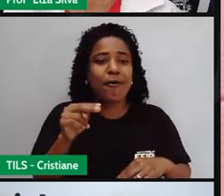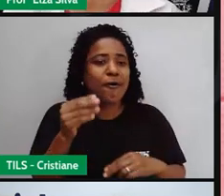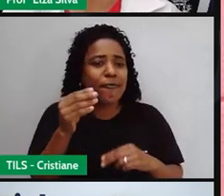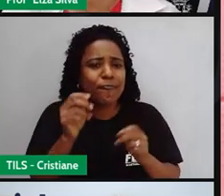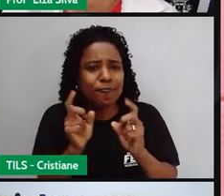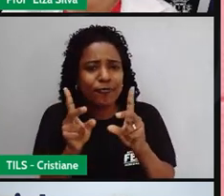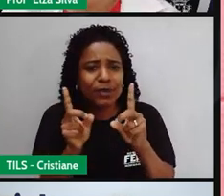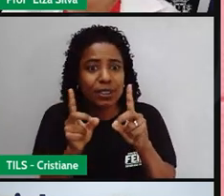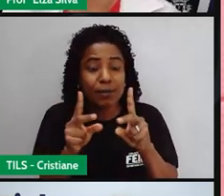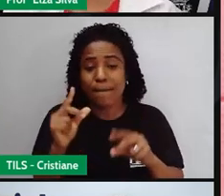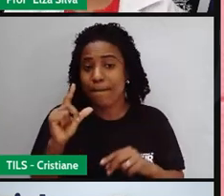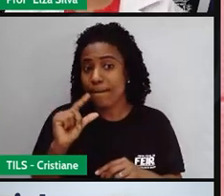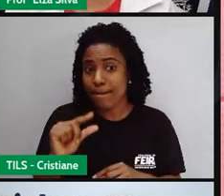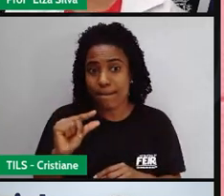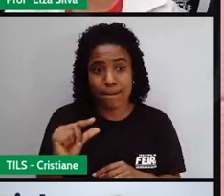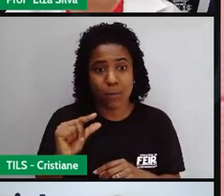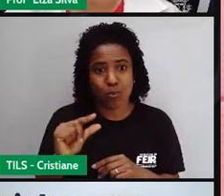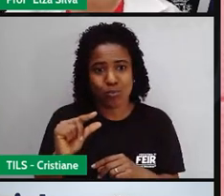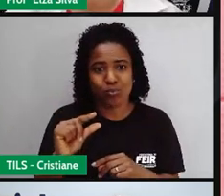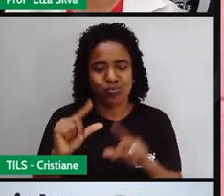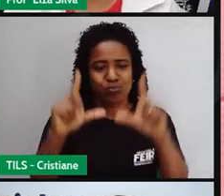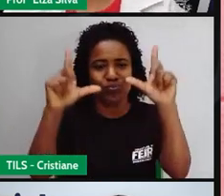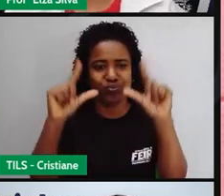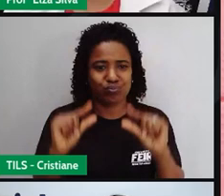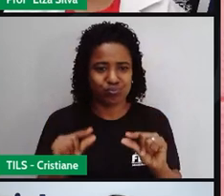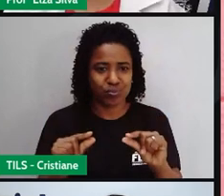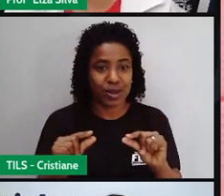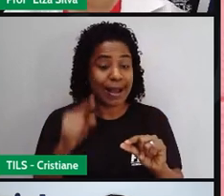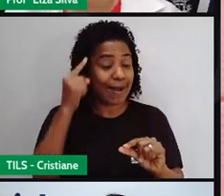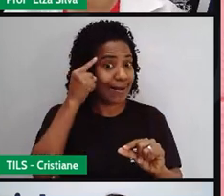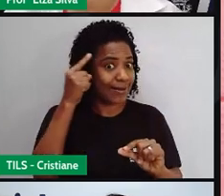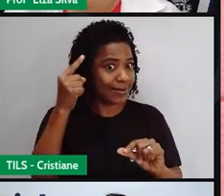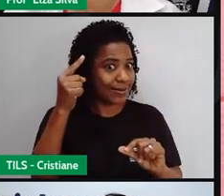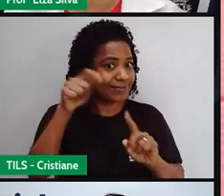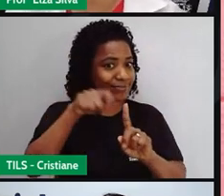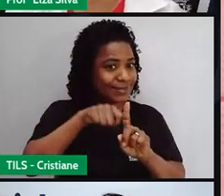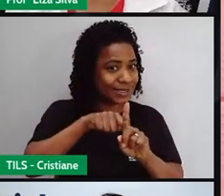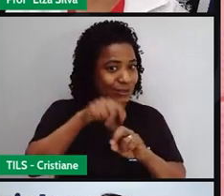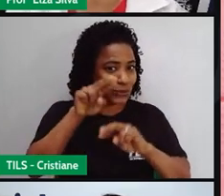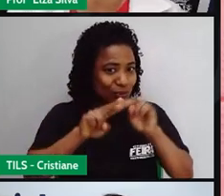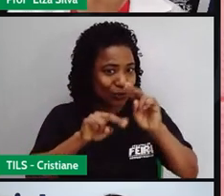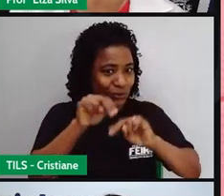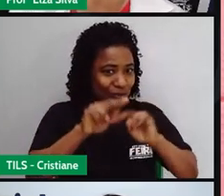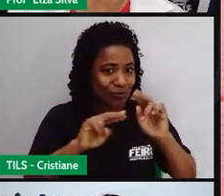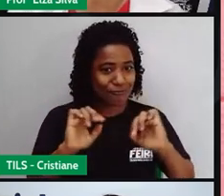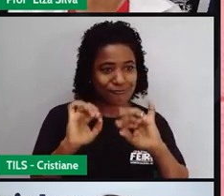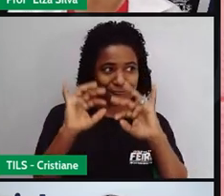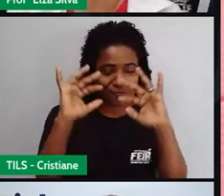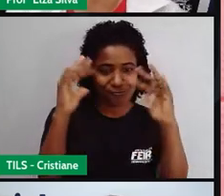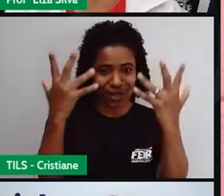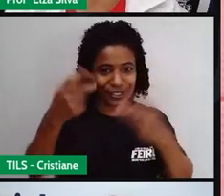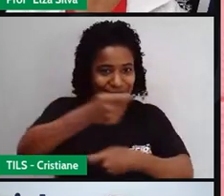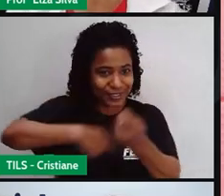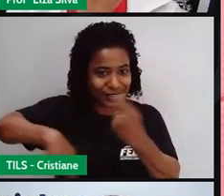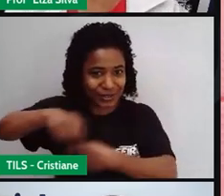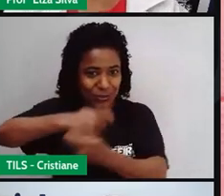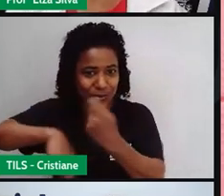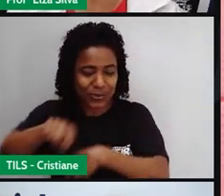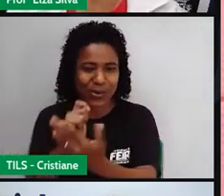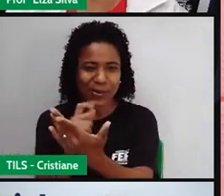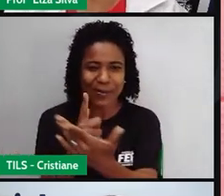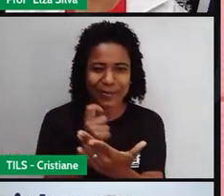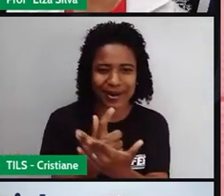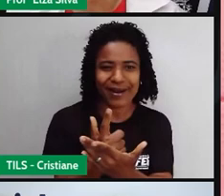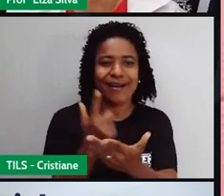para aquecer o mercado, para aquecer o comércio, colocaram essa data do dia dos namorados porque muita gente compra, né, lembranças,